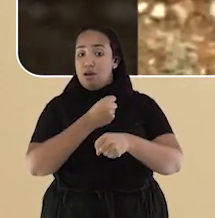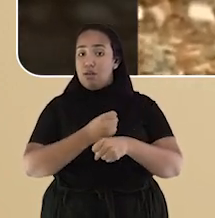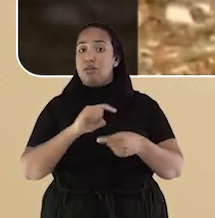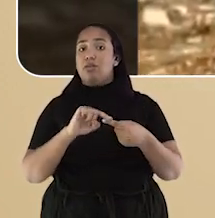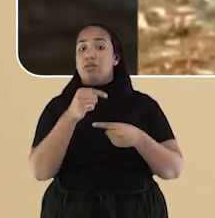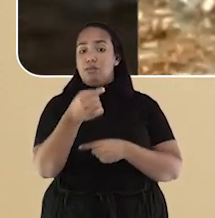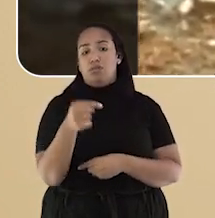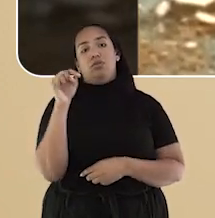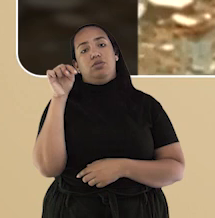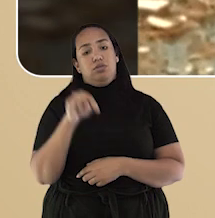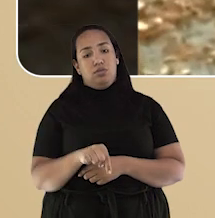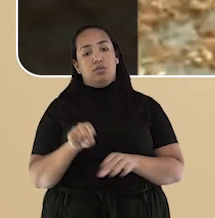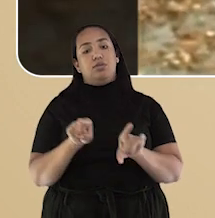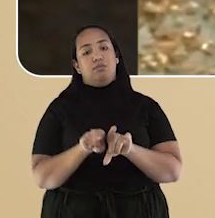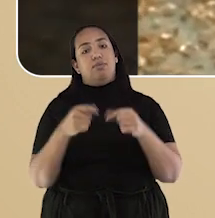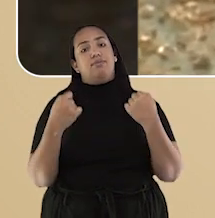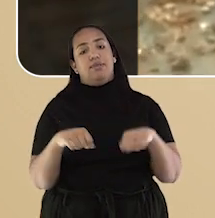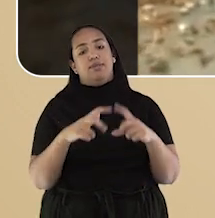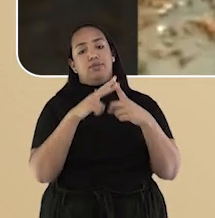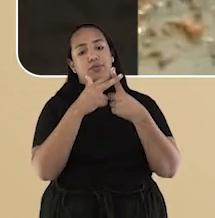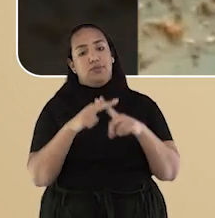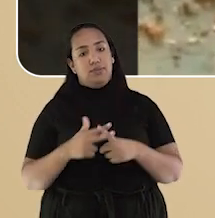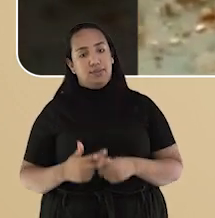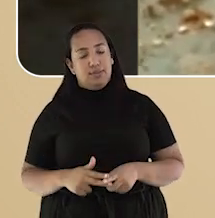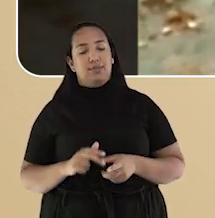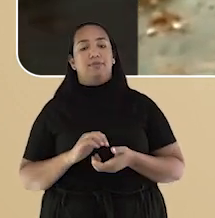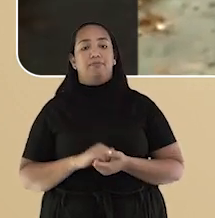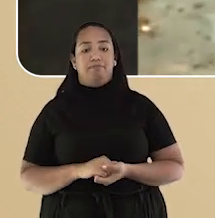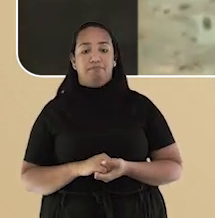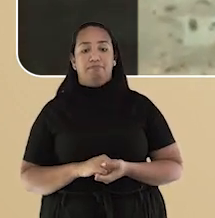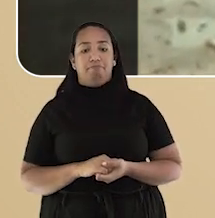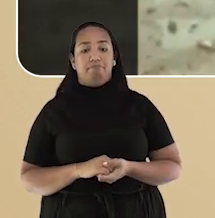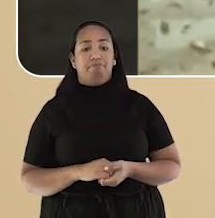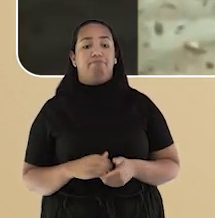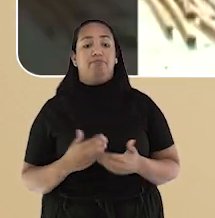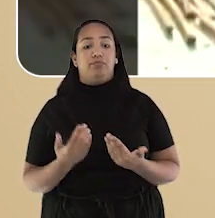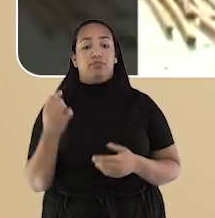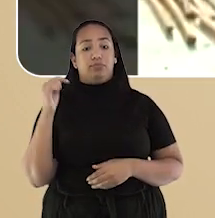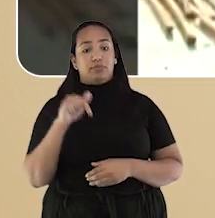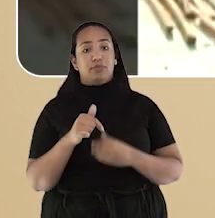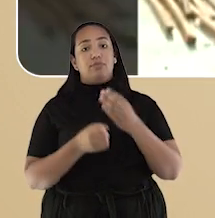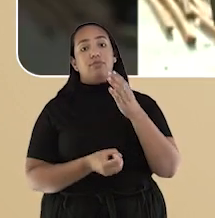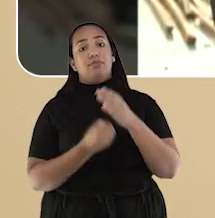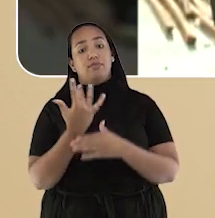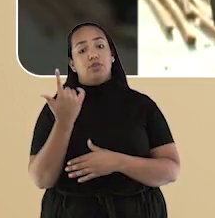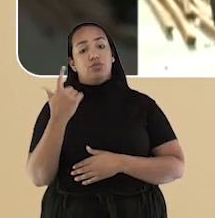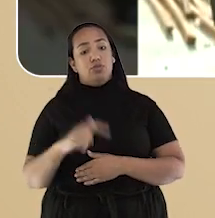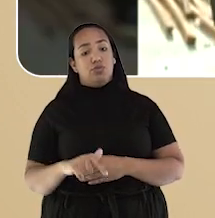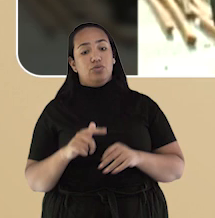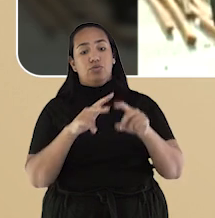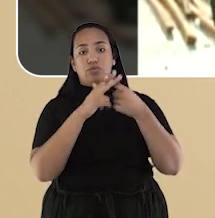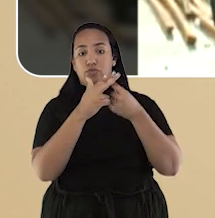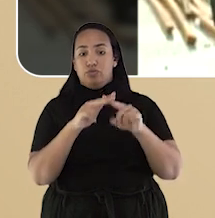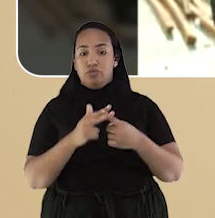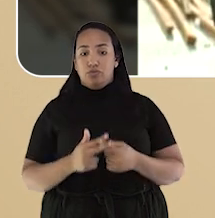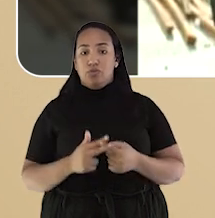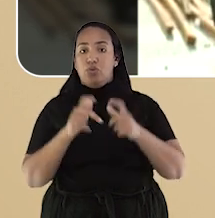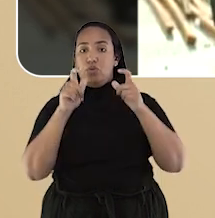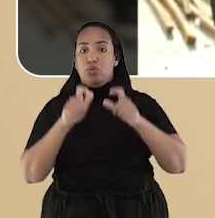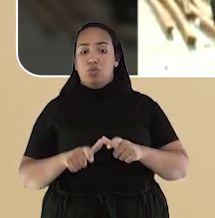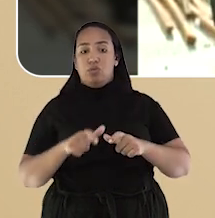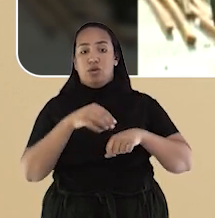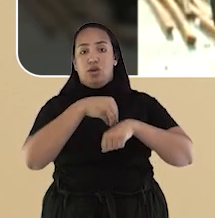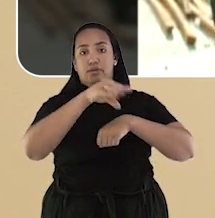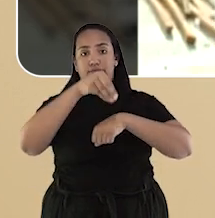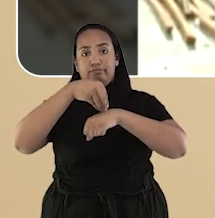local ainda é de reconstrução. Aqui vai ser reconstruído o centro de distribuição. Volta a ser o centro de distribuição que hoje nós